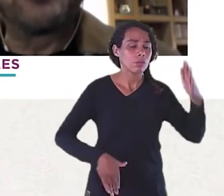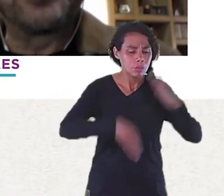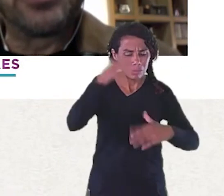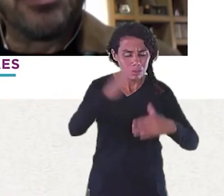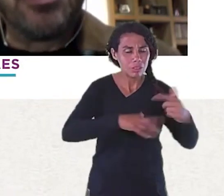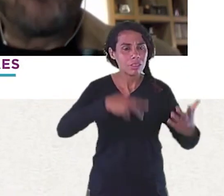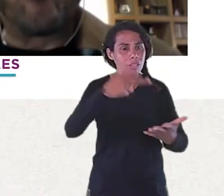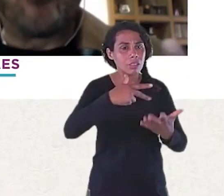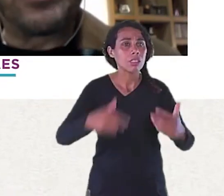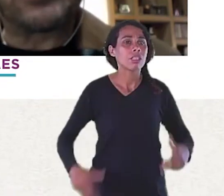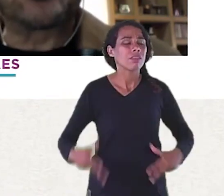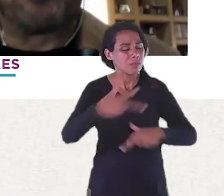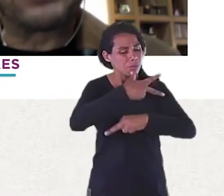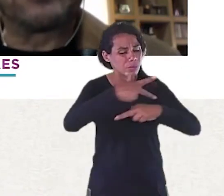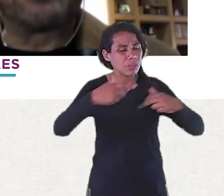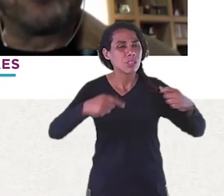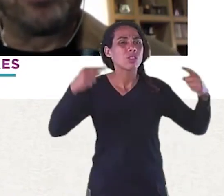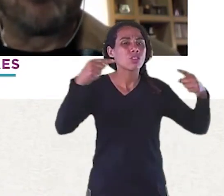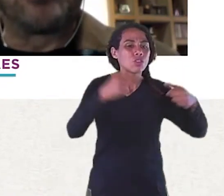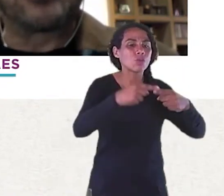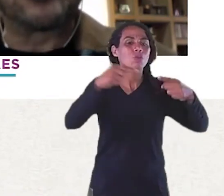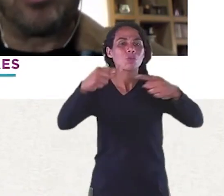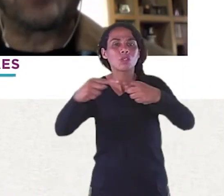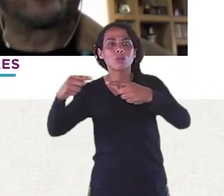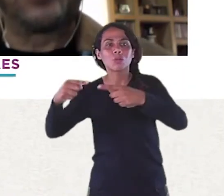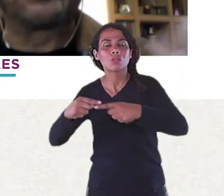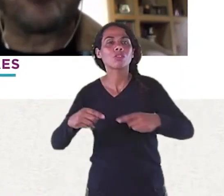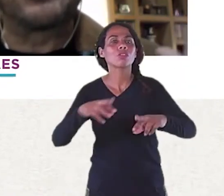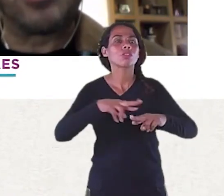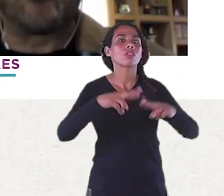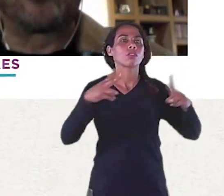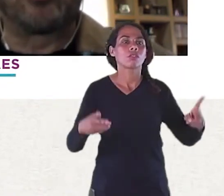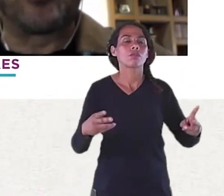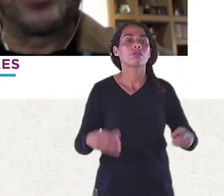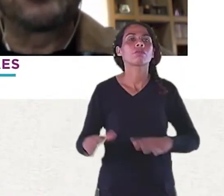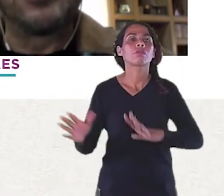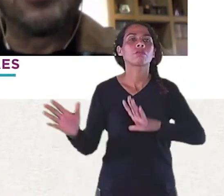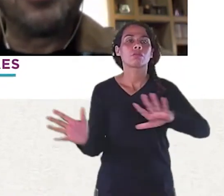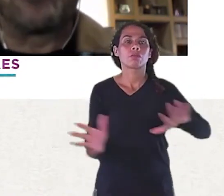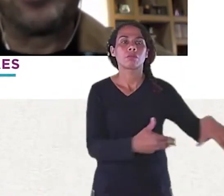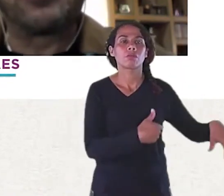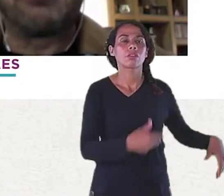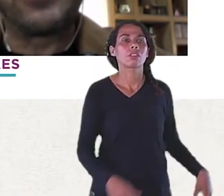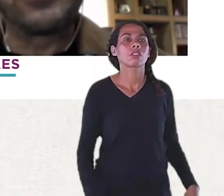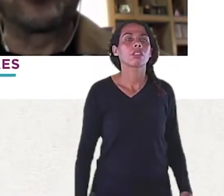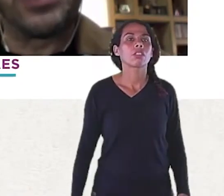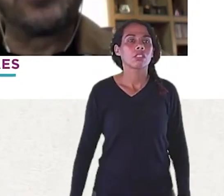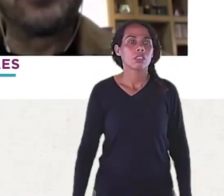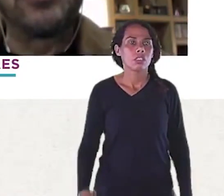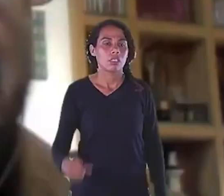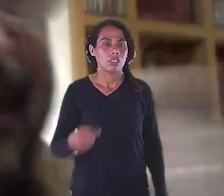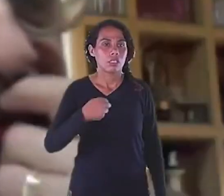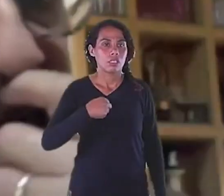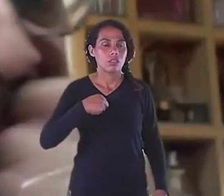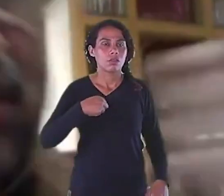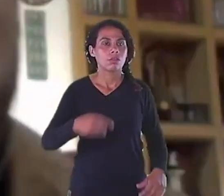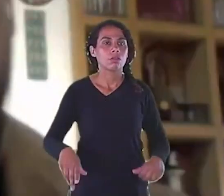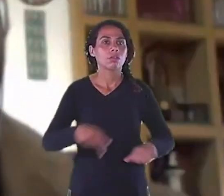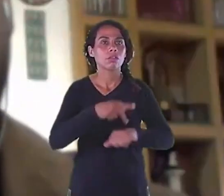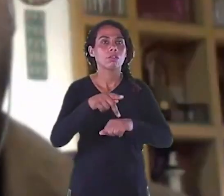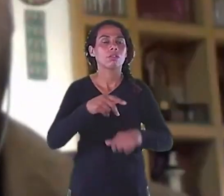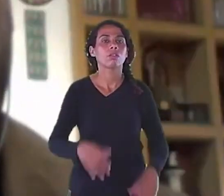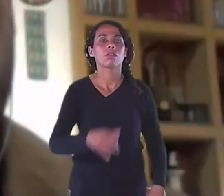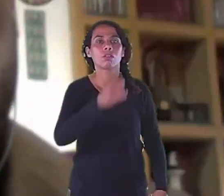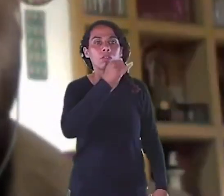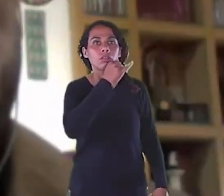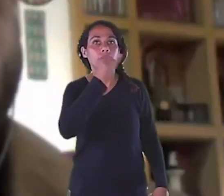mundial Foi um congresso Que eu participei Em Milão Que nós Ajudamos a organizar Como doutorados Na época eu ainda Estava fazendo doutorado E